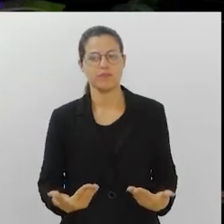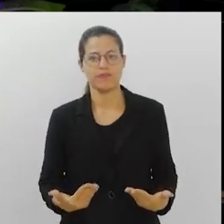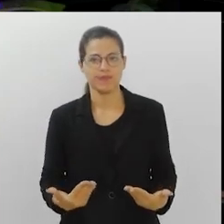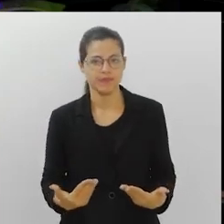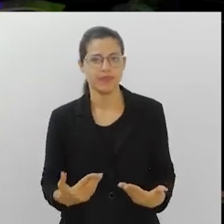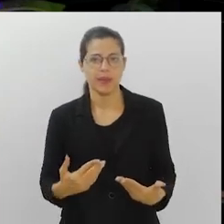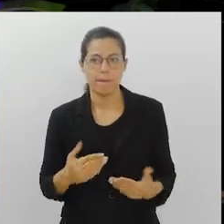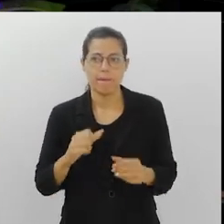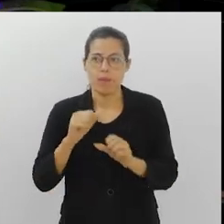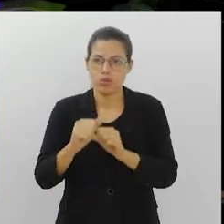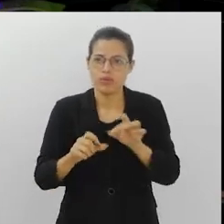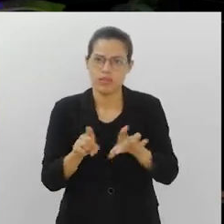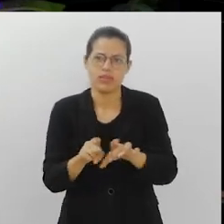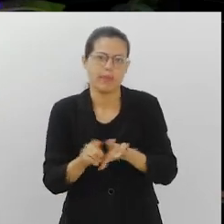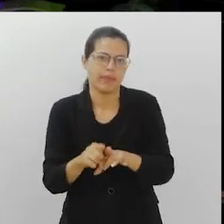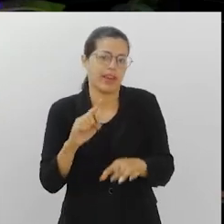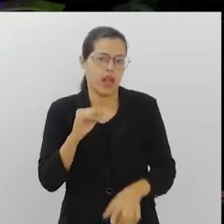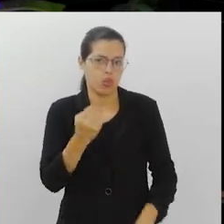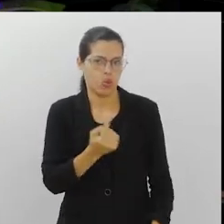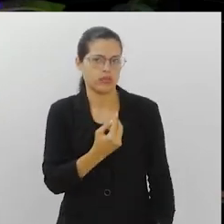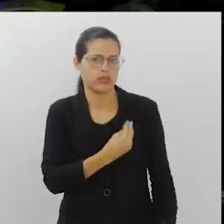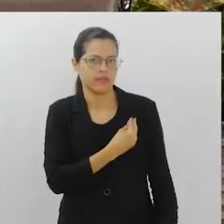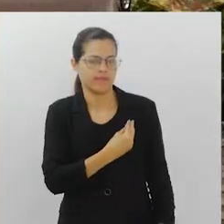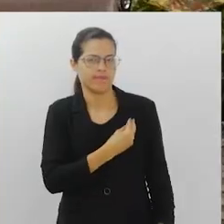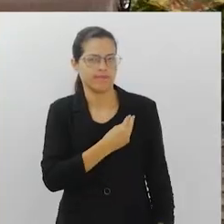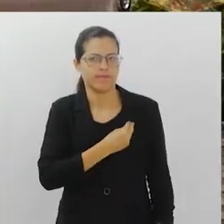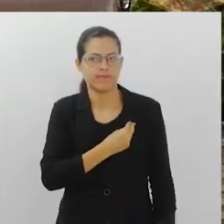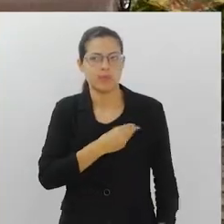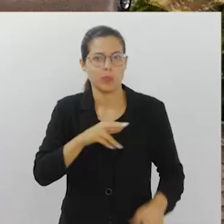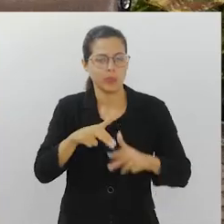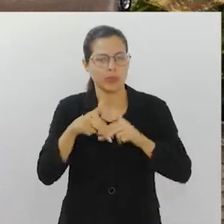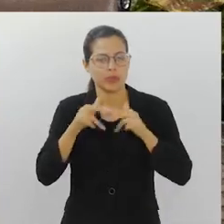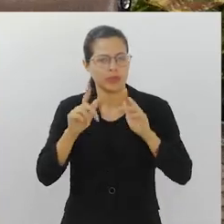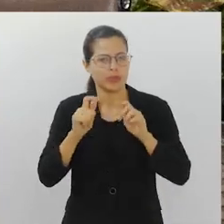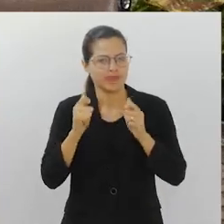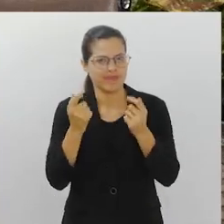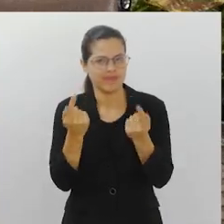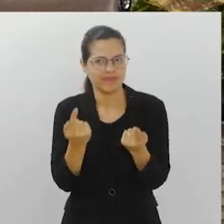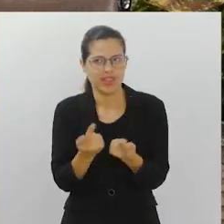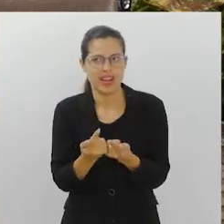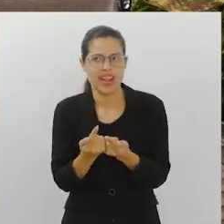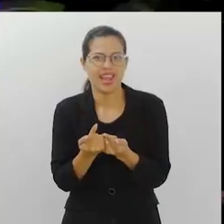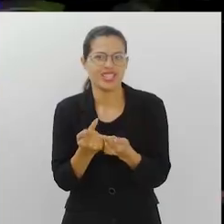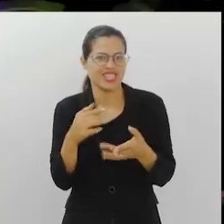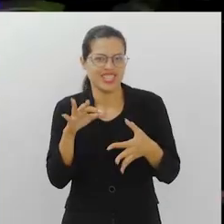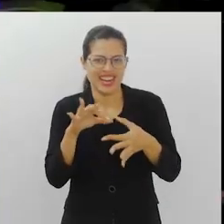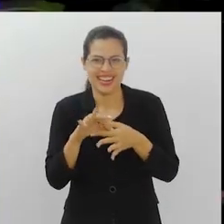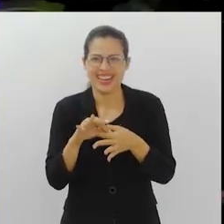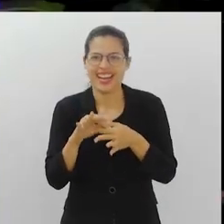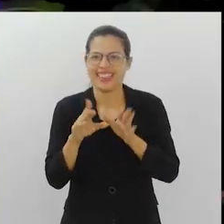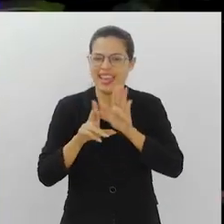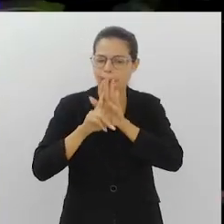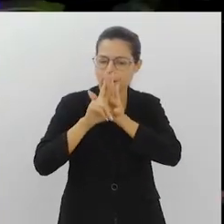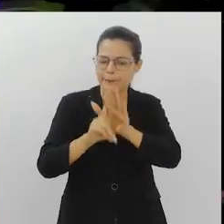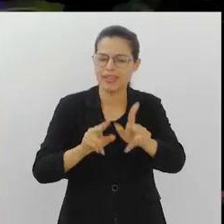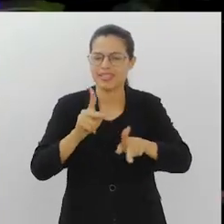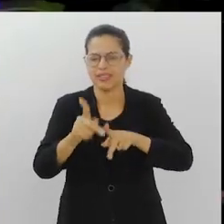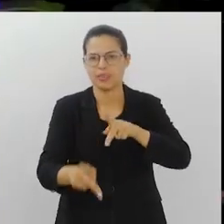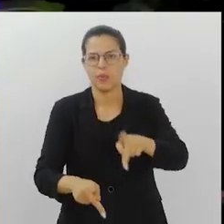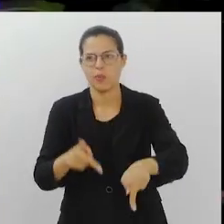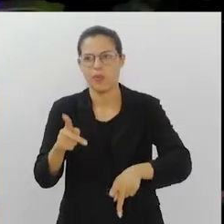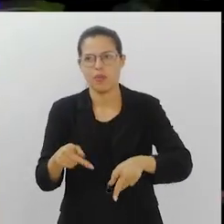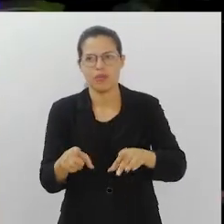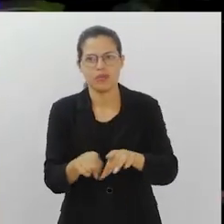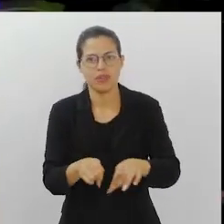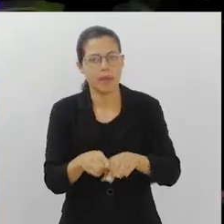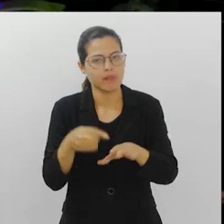perpassa e modifica também a vida das pessoas. Por isso que a Assembleia Legislativa, que é a Casa do Povo, representando o